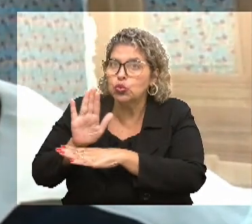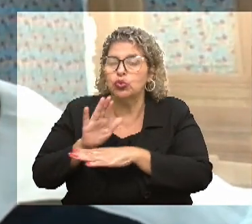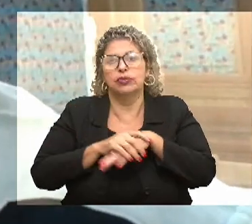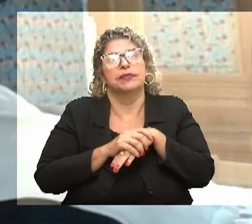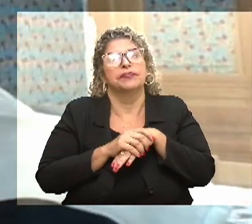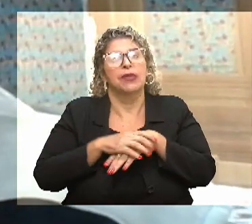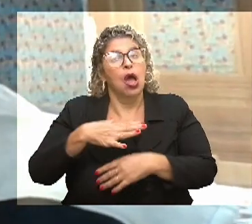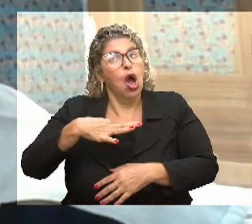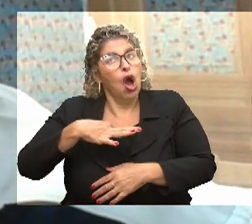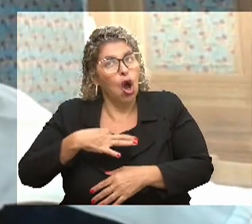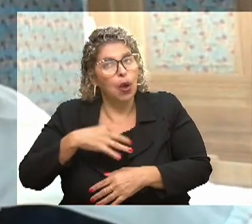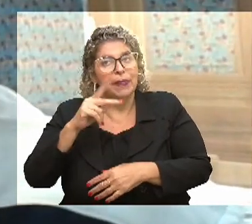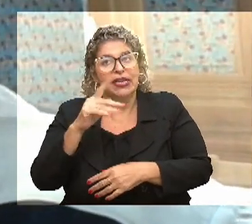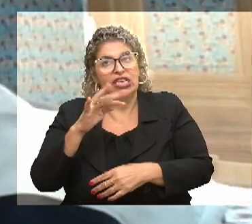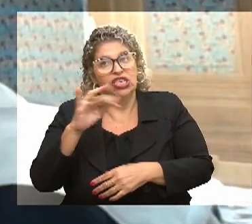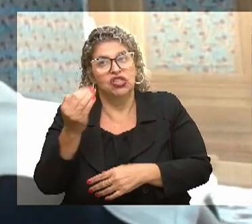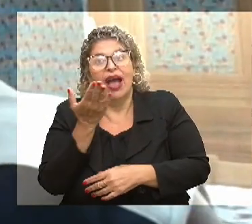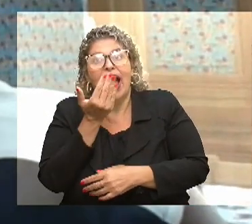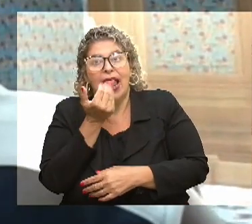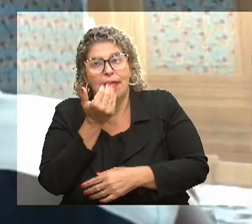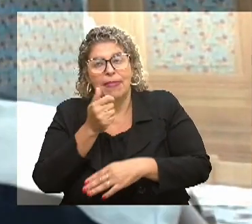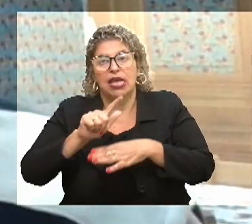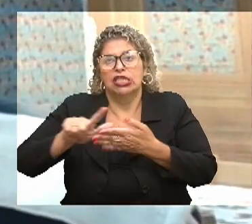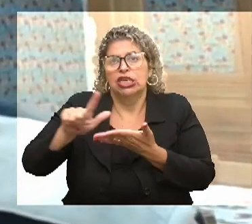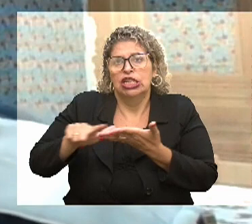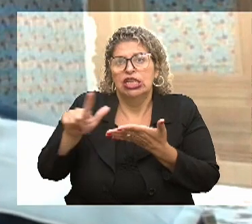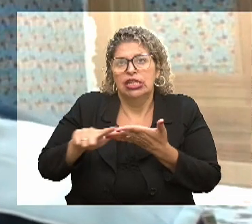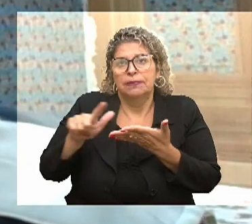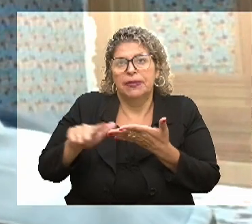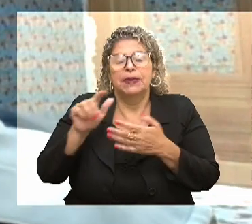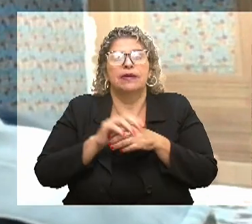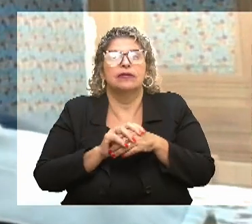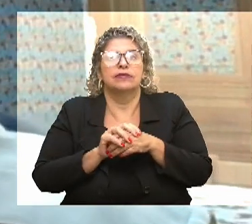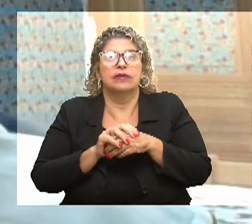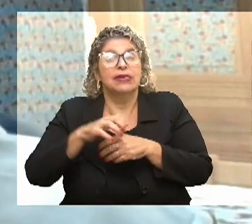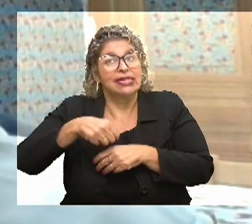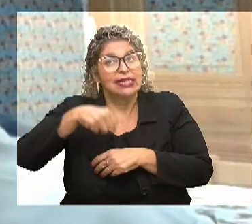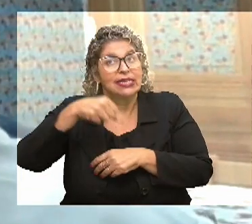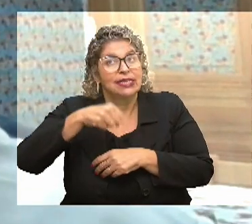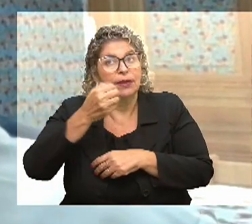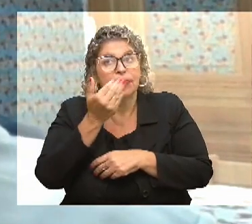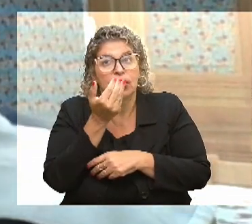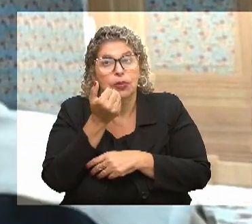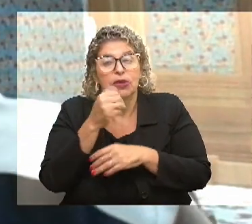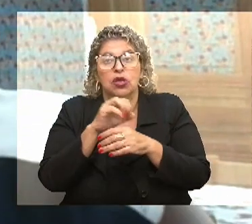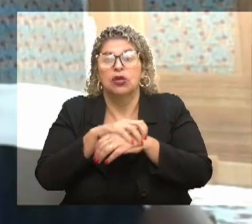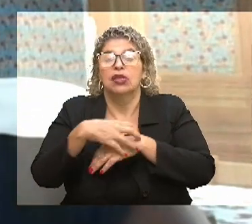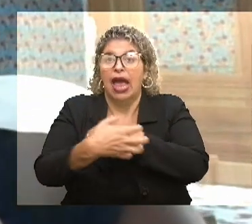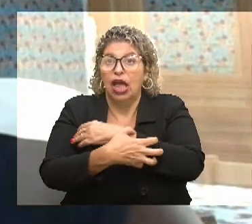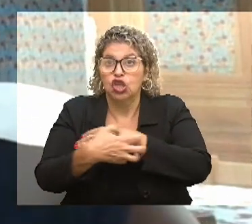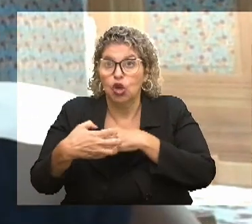roupa, kit de higiene, kit de alimento. A gente distribui também cesta básica na nossa comunidade. Quando nós temos